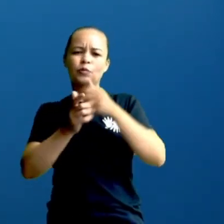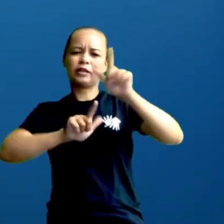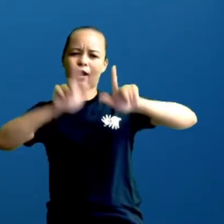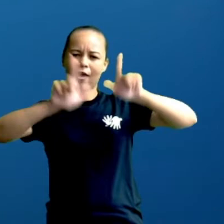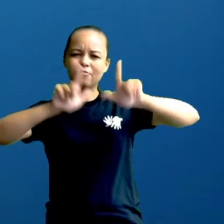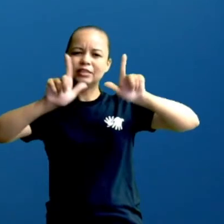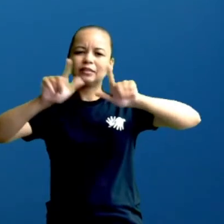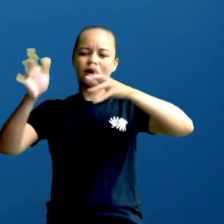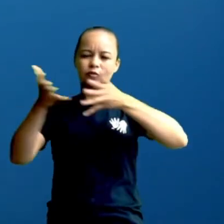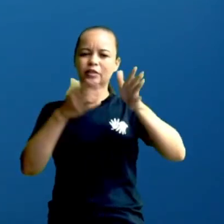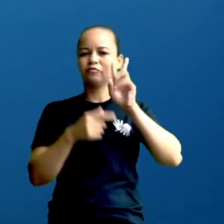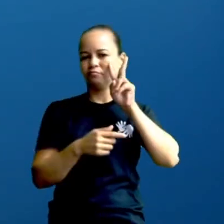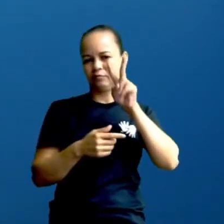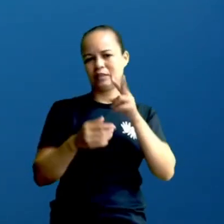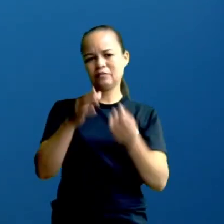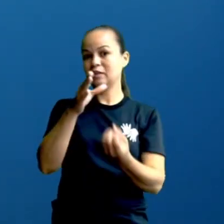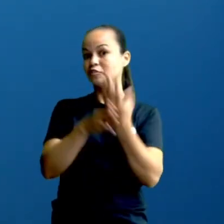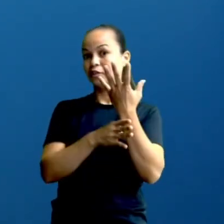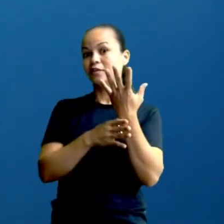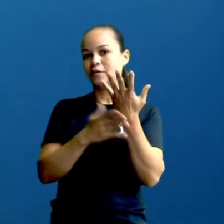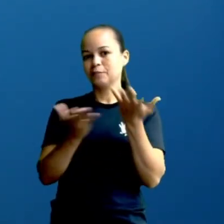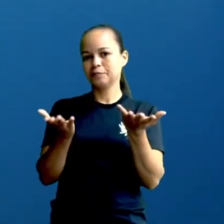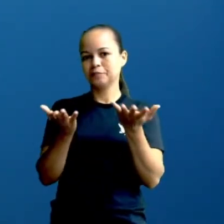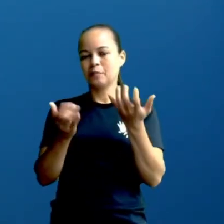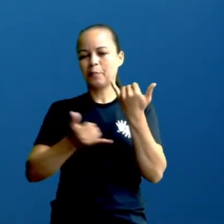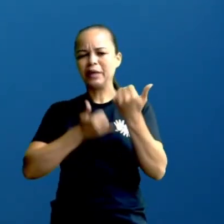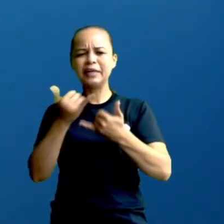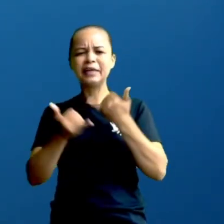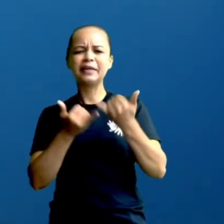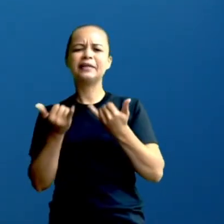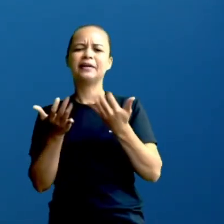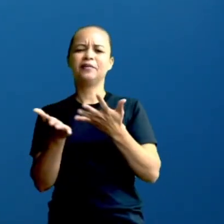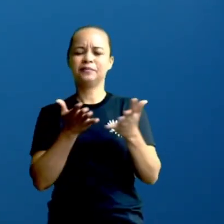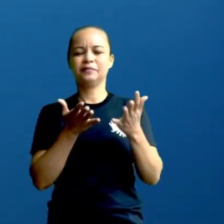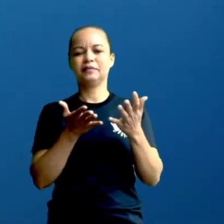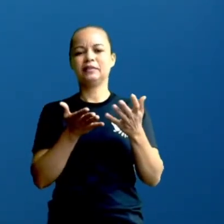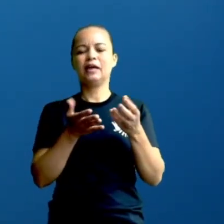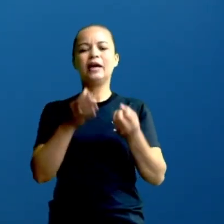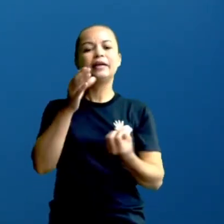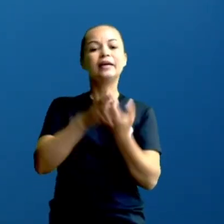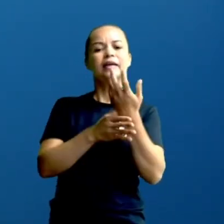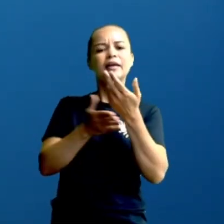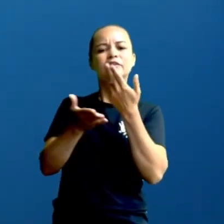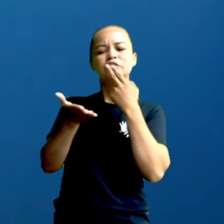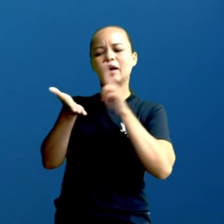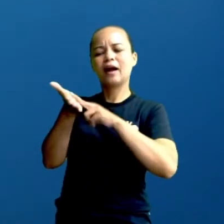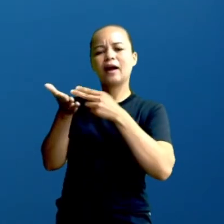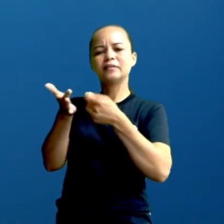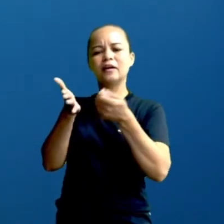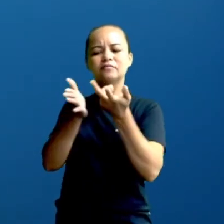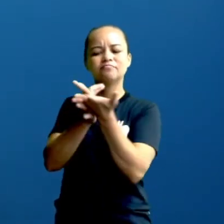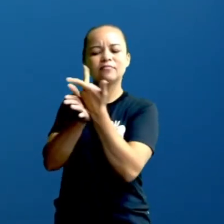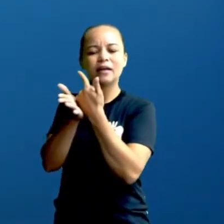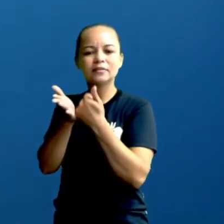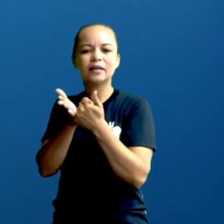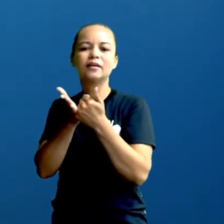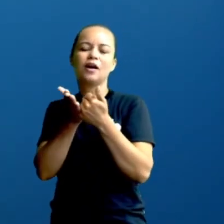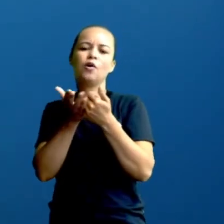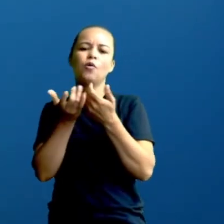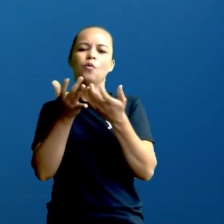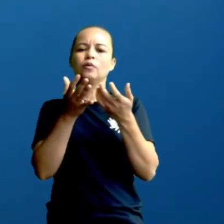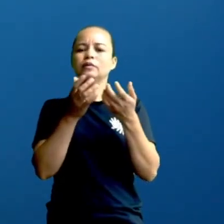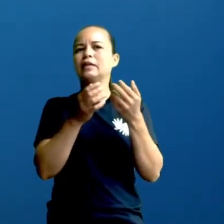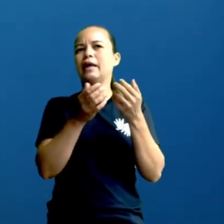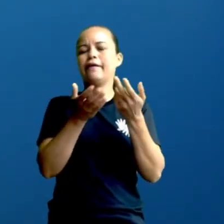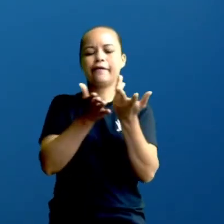tem. E que tal vocês criarem, né? Brincar. Criar cartas, por exemplo, vocês mesmos desenhar, né? Cartas de